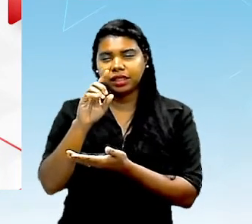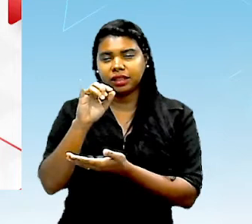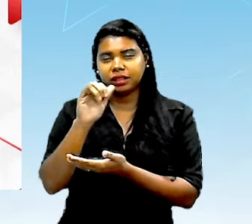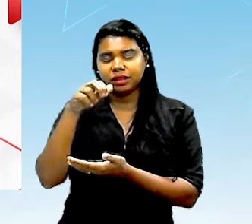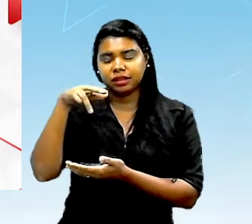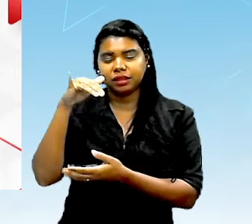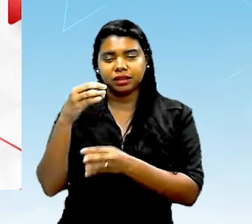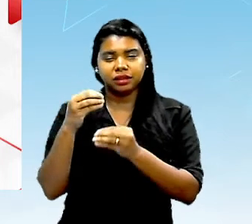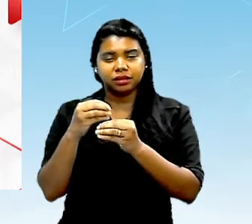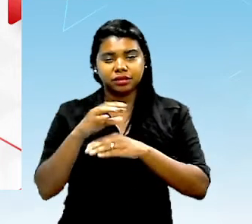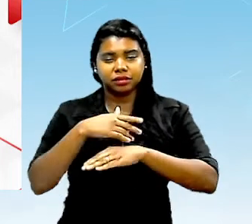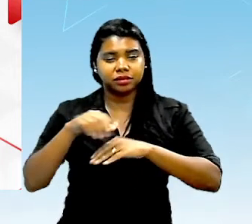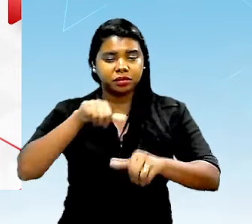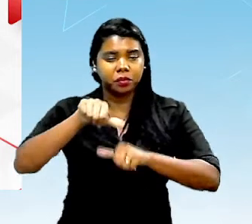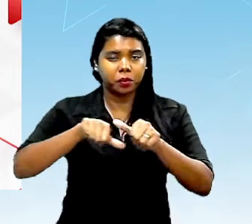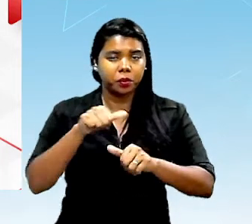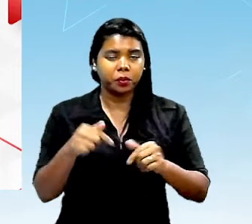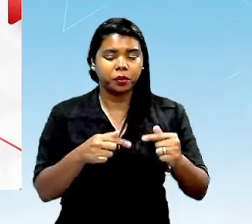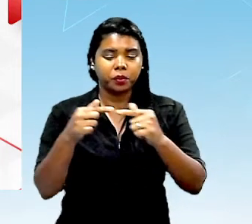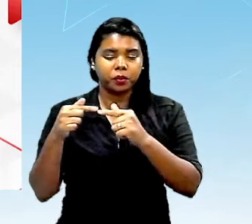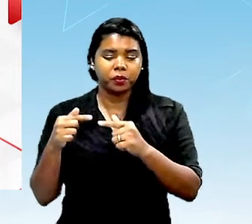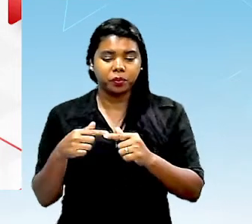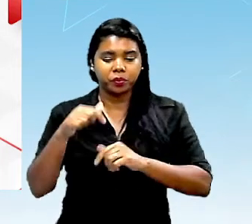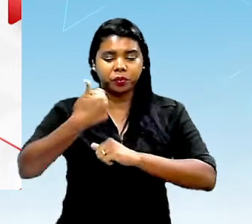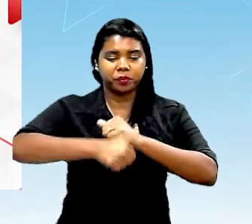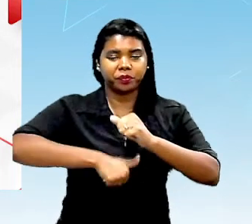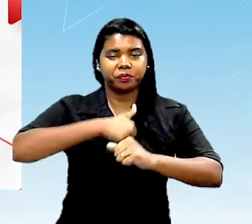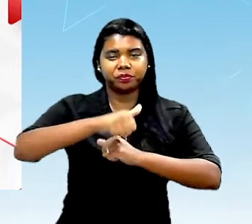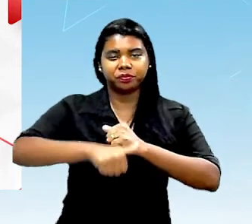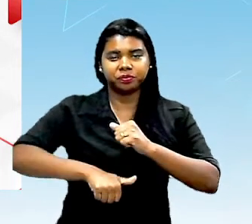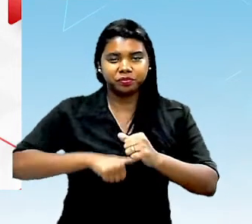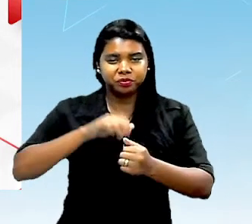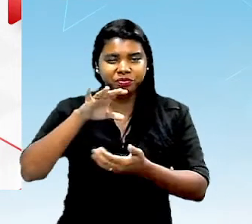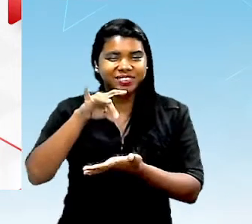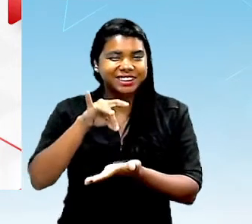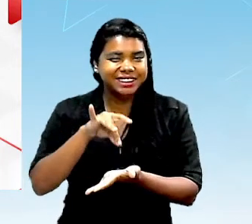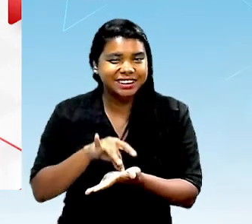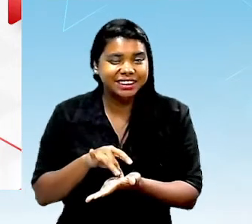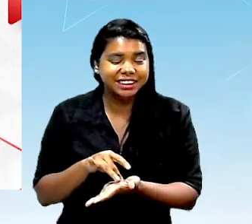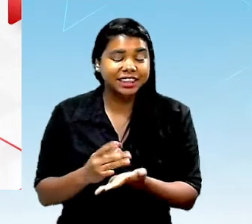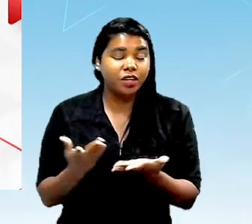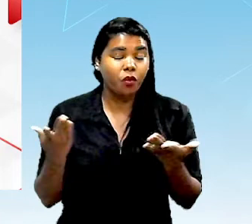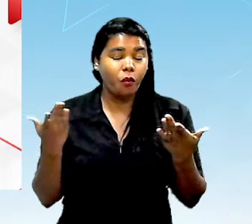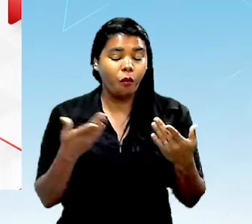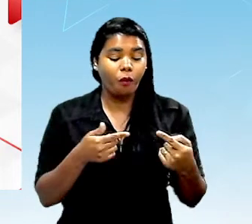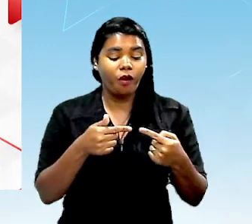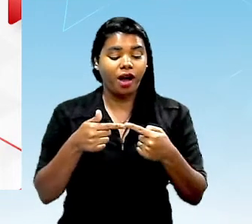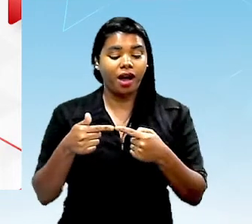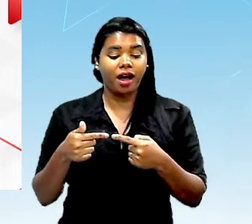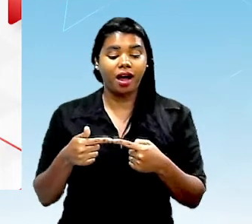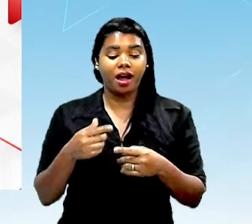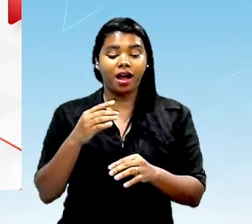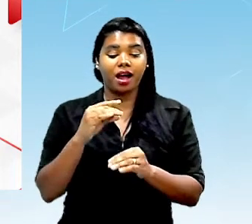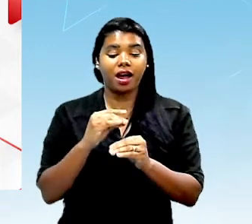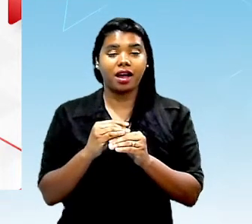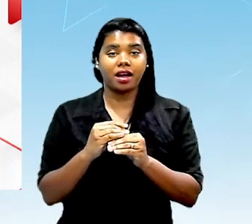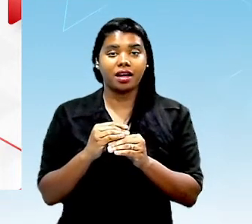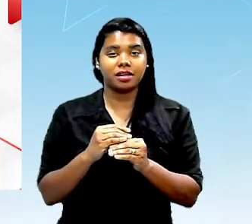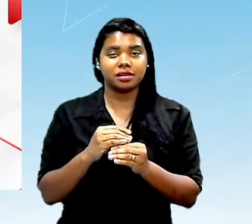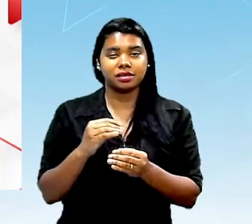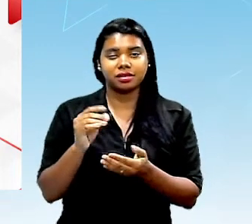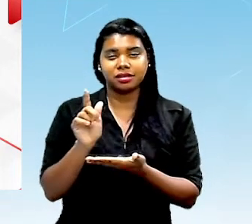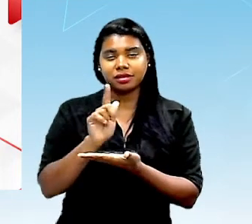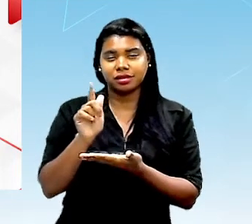não passa por mudar a ligação entre os átomos no sentido de quais átomos se ligam porque tanto o grafite